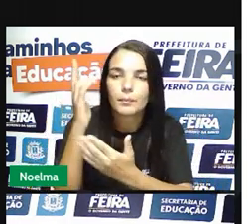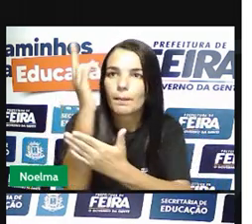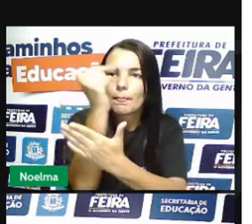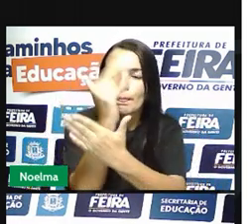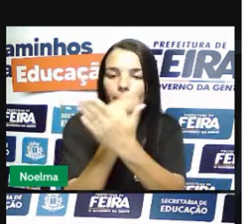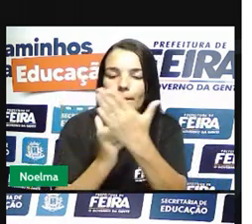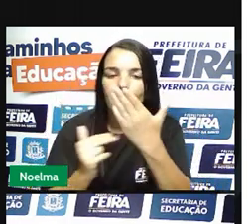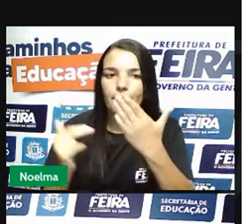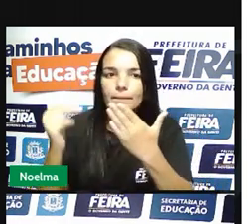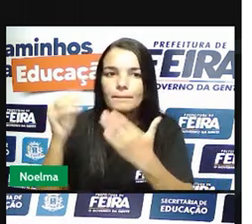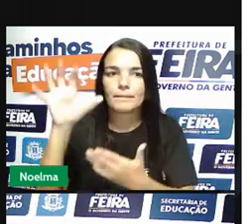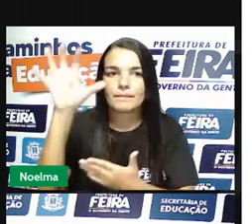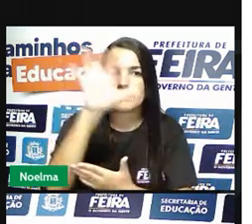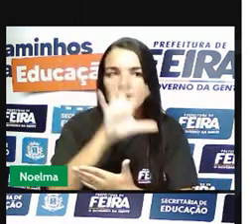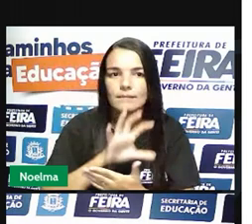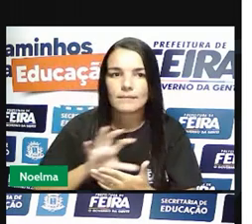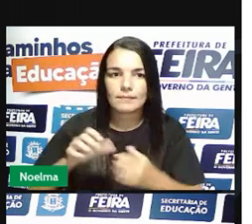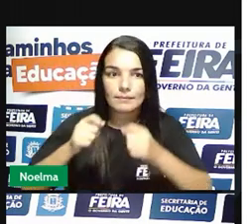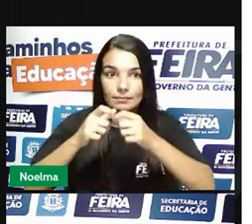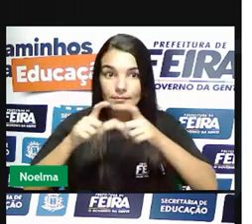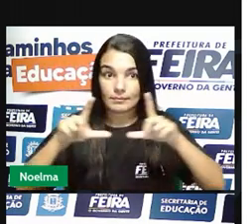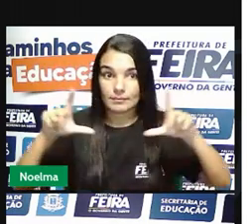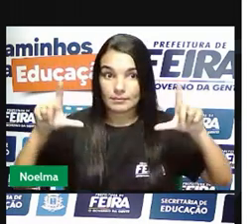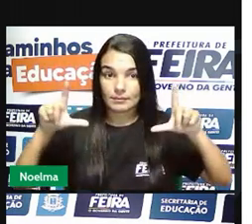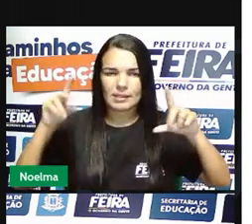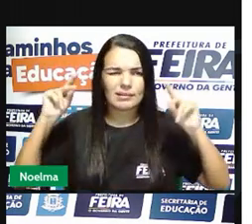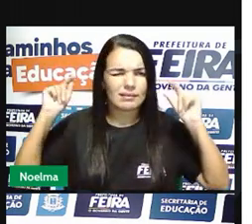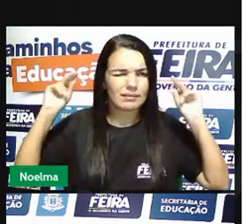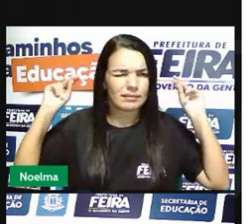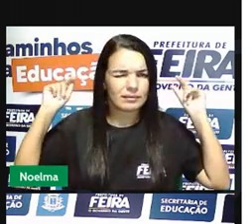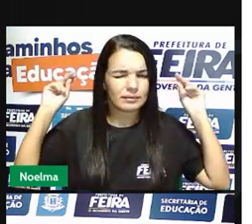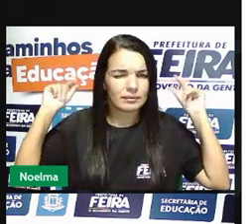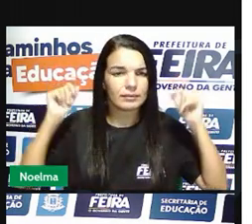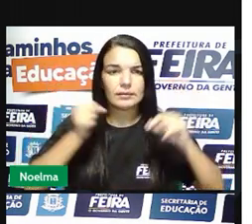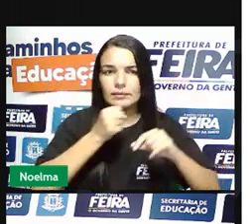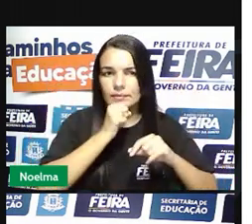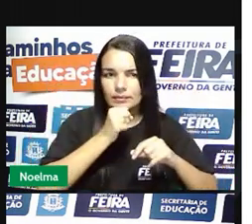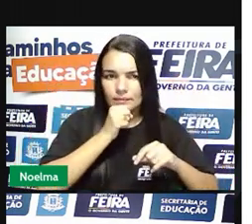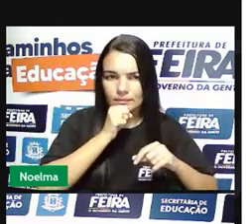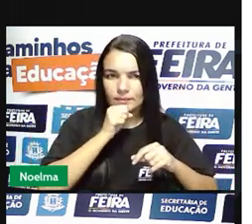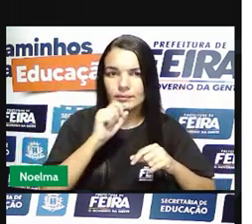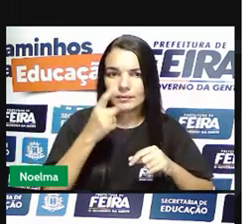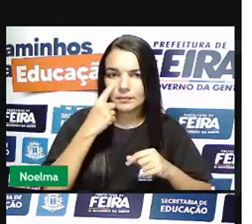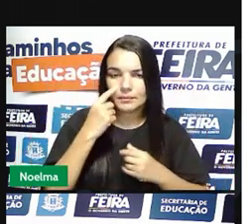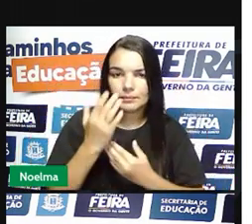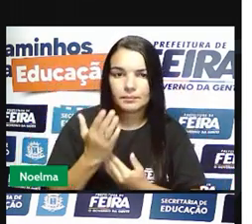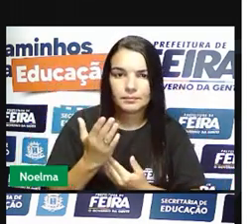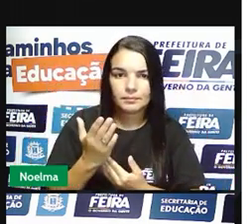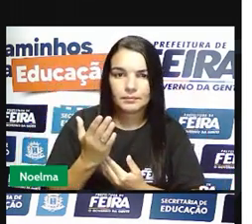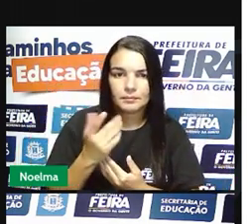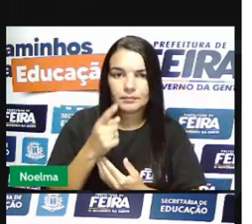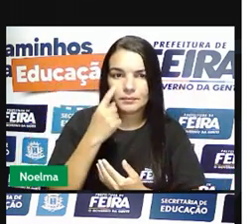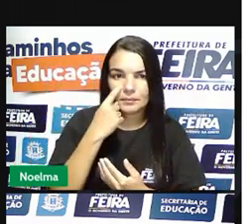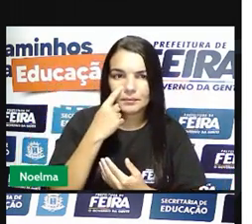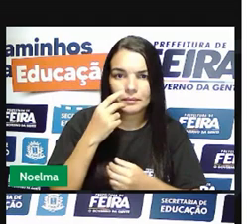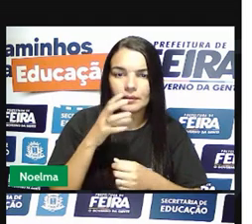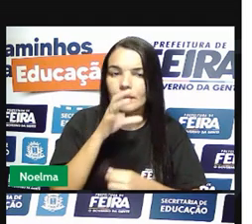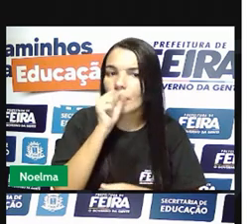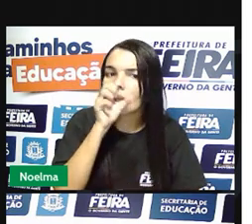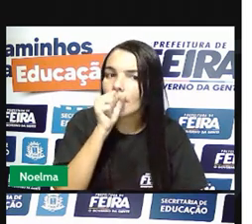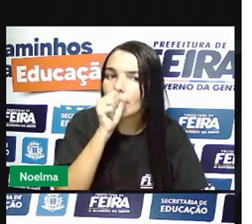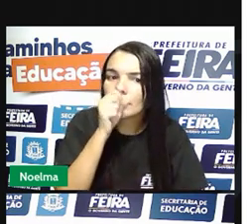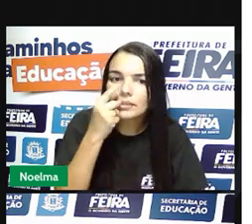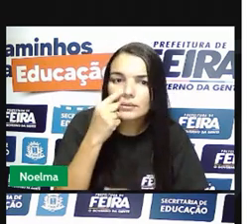de forma mais antiguinha, né? Onde a gente pode analisar aí onde é que estava, onde é que foi a